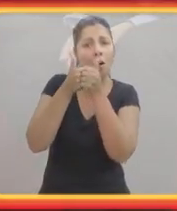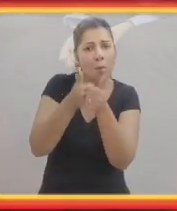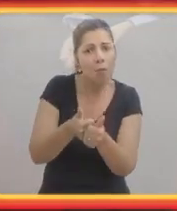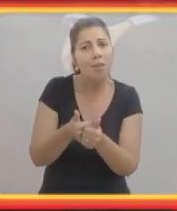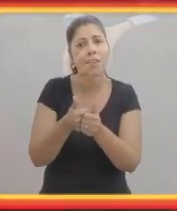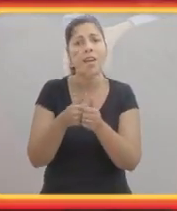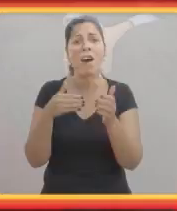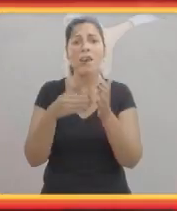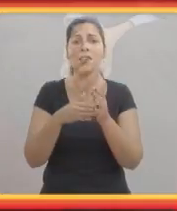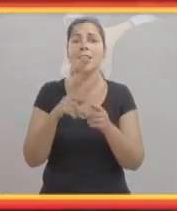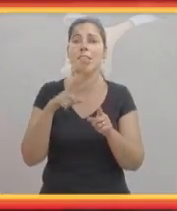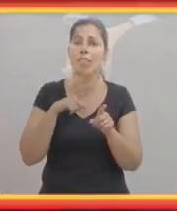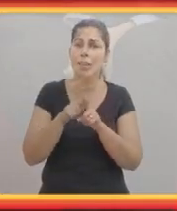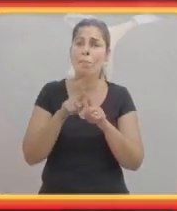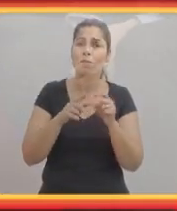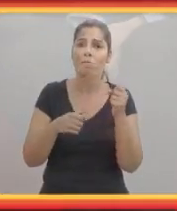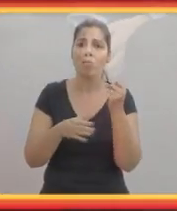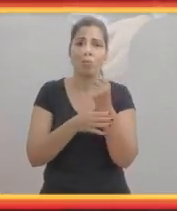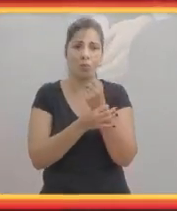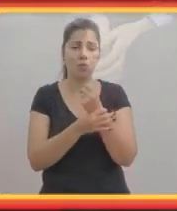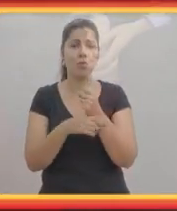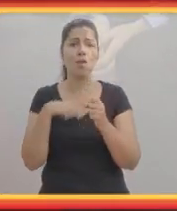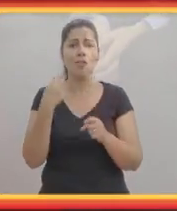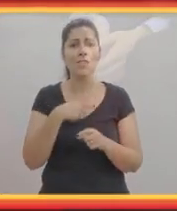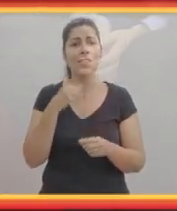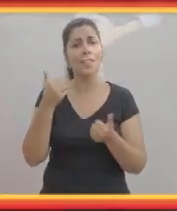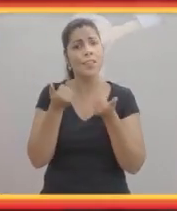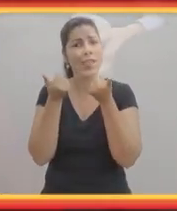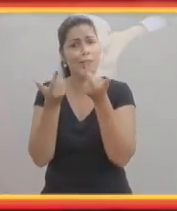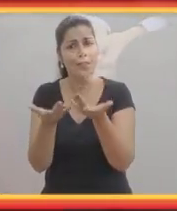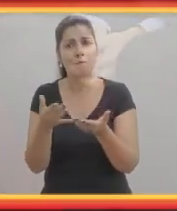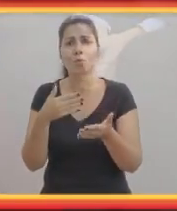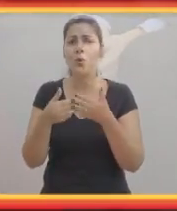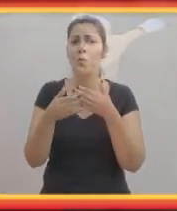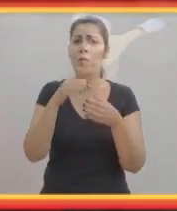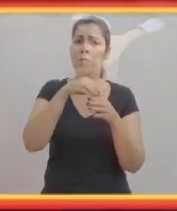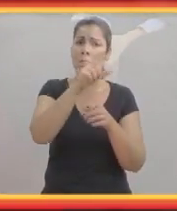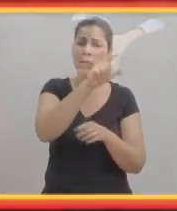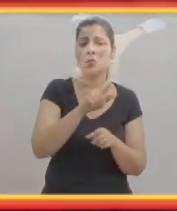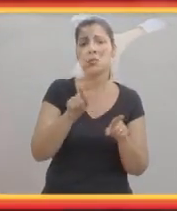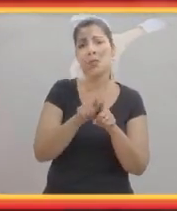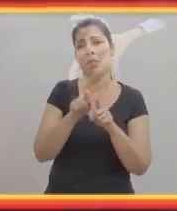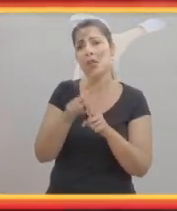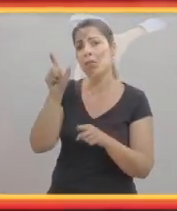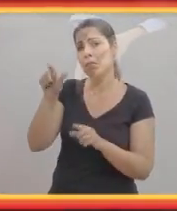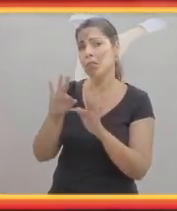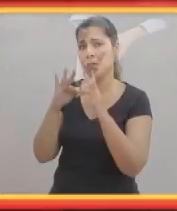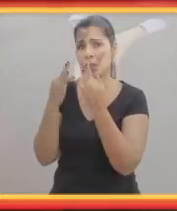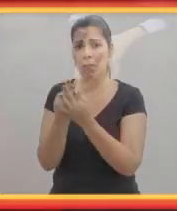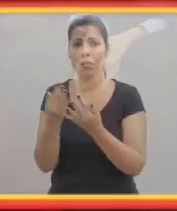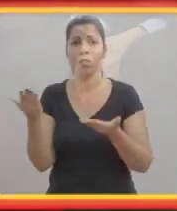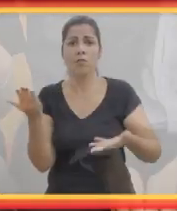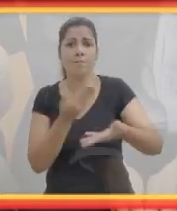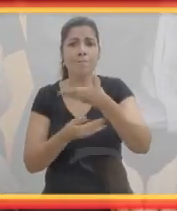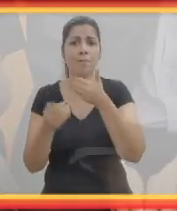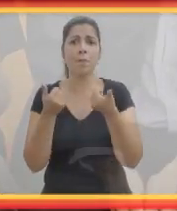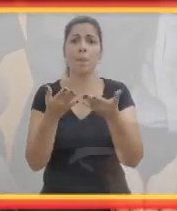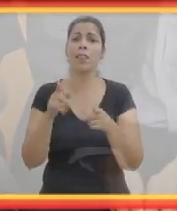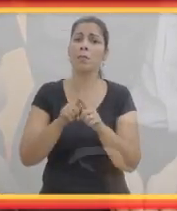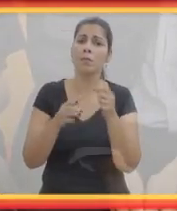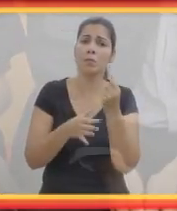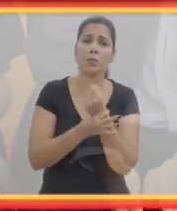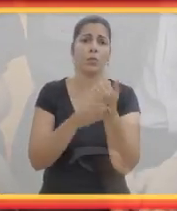tratamento, o acompanhamento, e até os mecanismos de suporte que a gente pode oferecer tanto para o paciente quanto para a família. seja